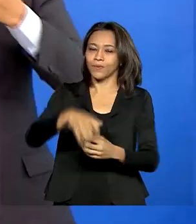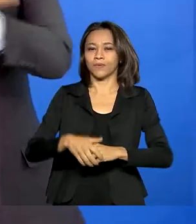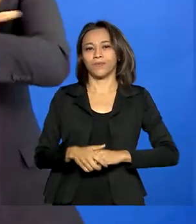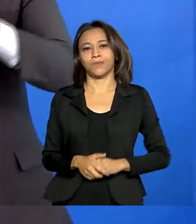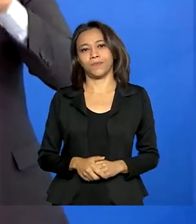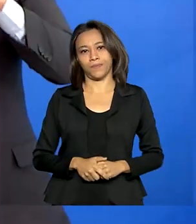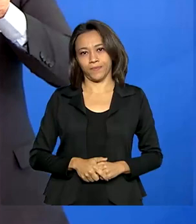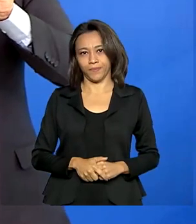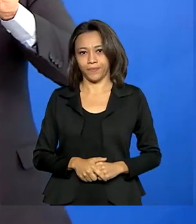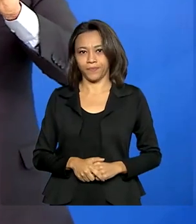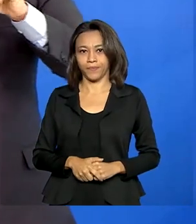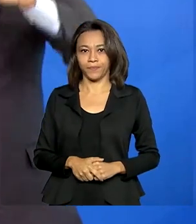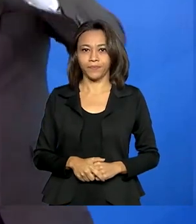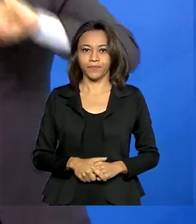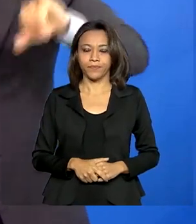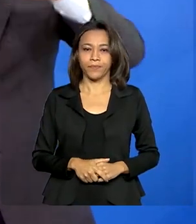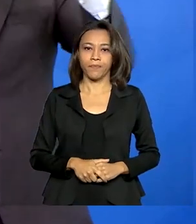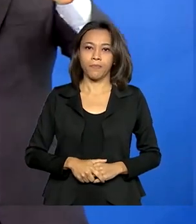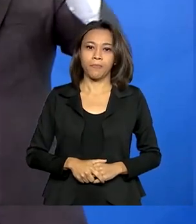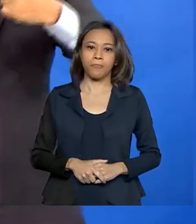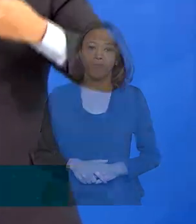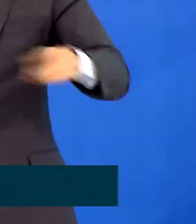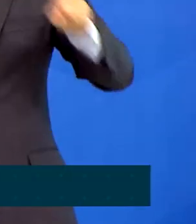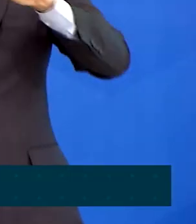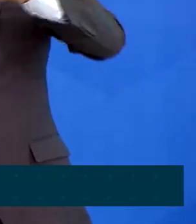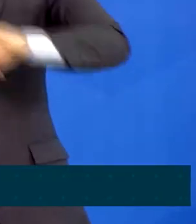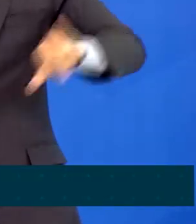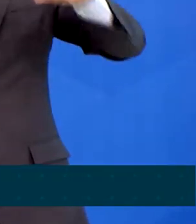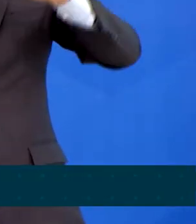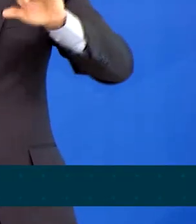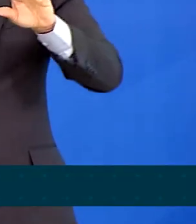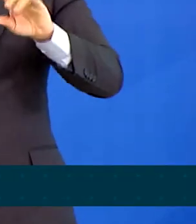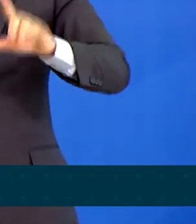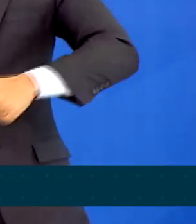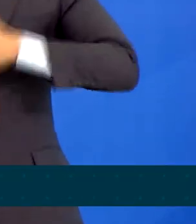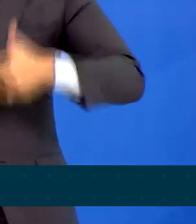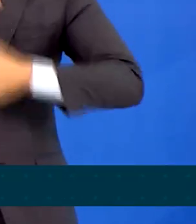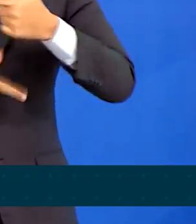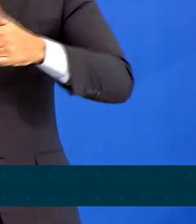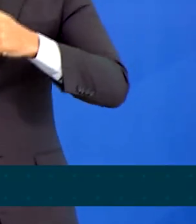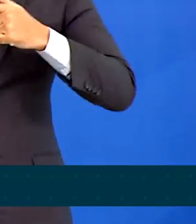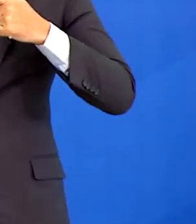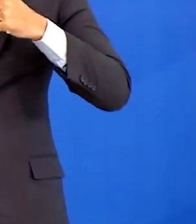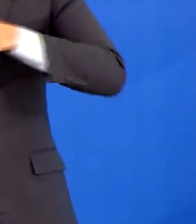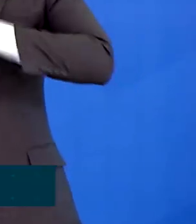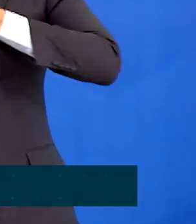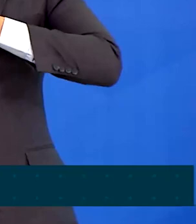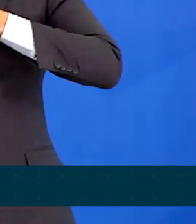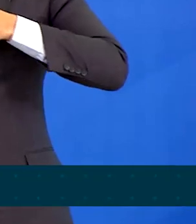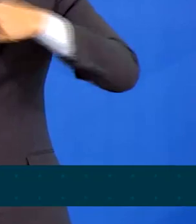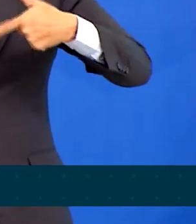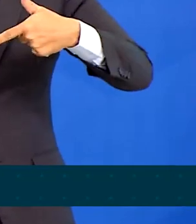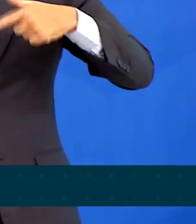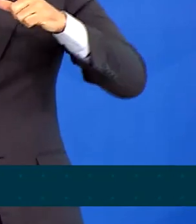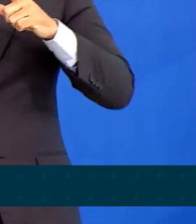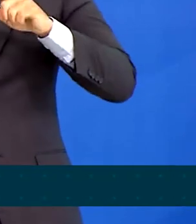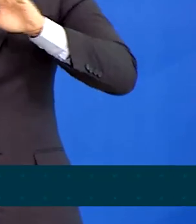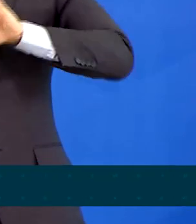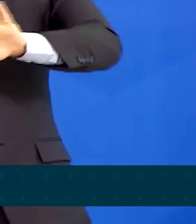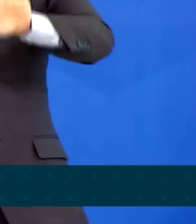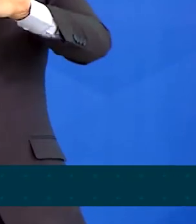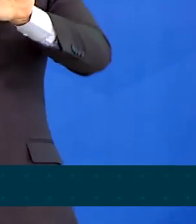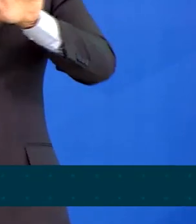A campanha está sendo lançada hoje, mas são meses de trabalho nos bastidores com todos os tipos de